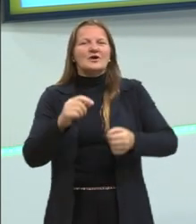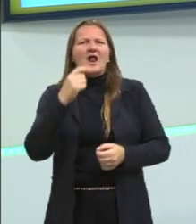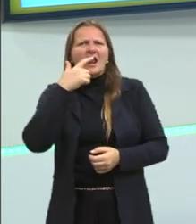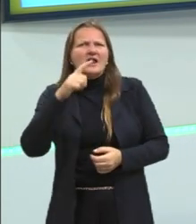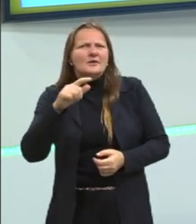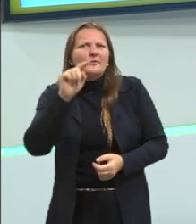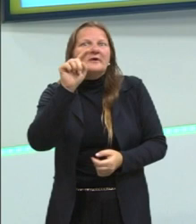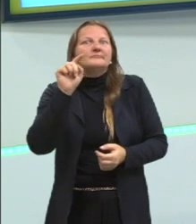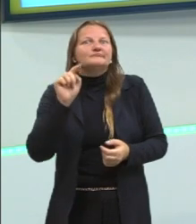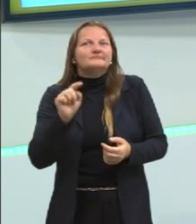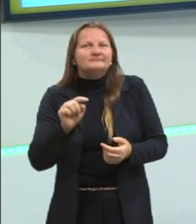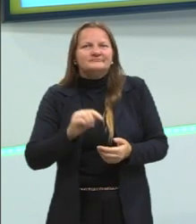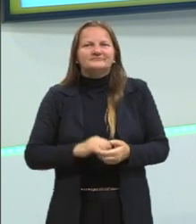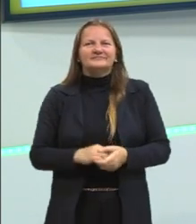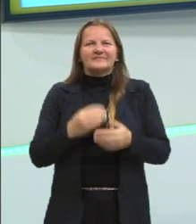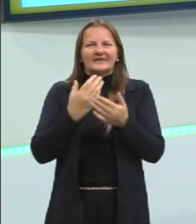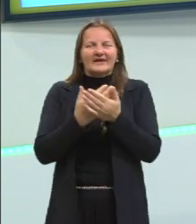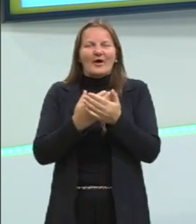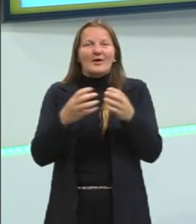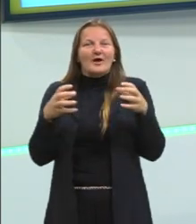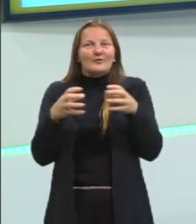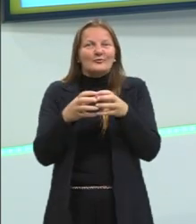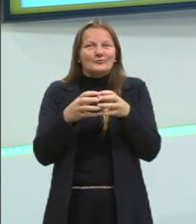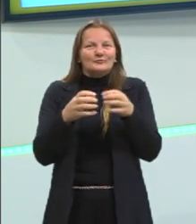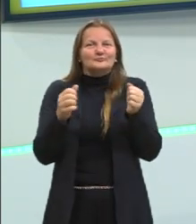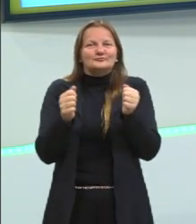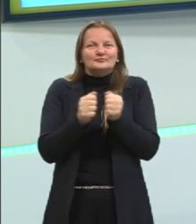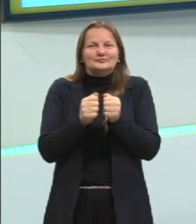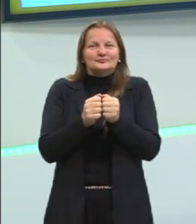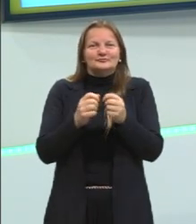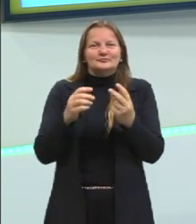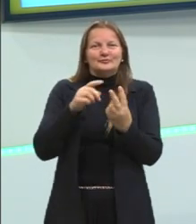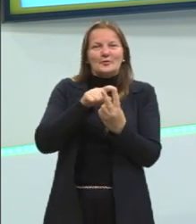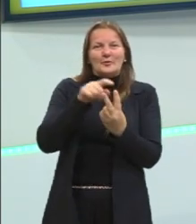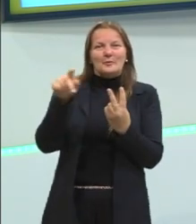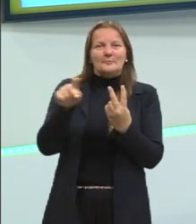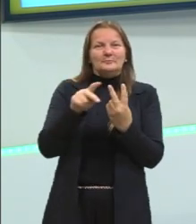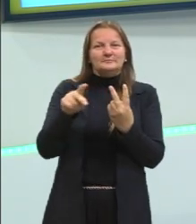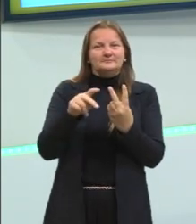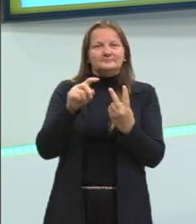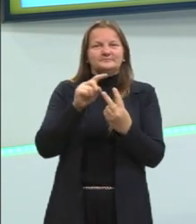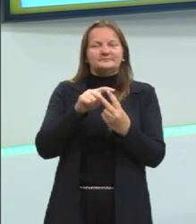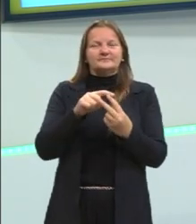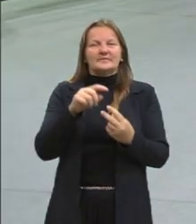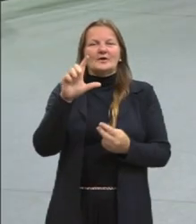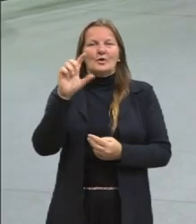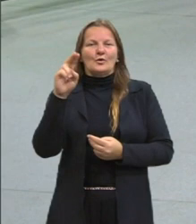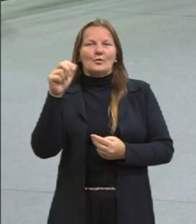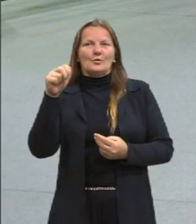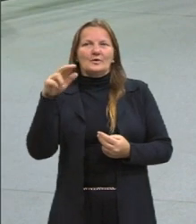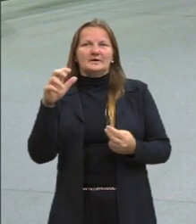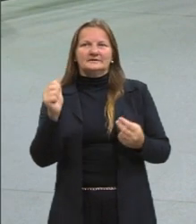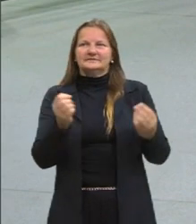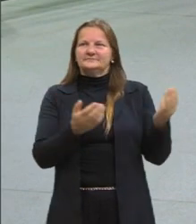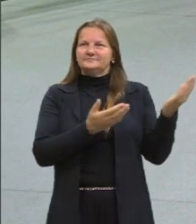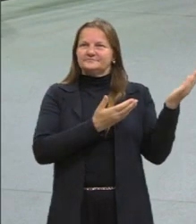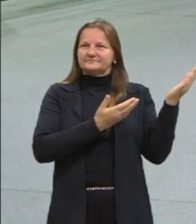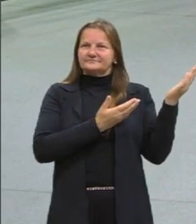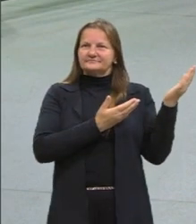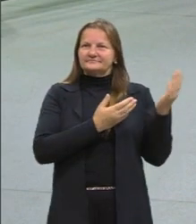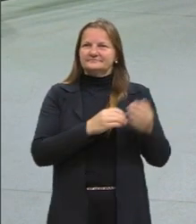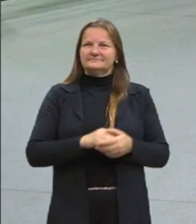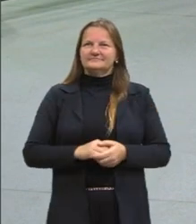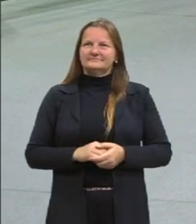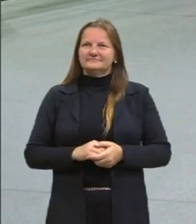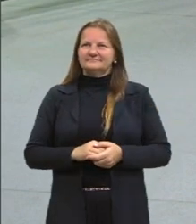E essa aula está sendo feita em parceria com a professora Luana, de língua